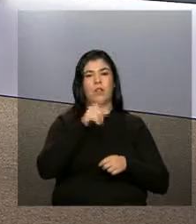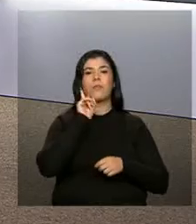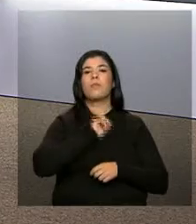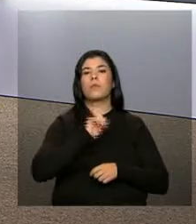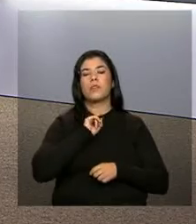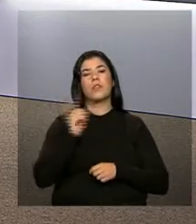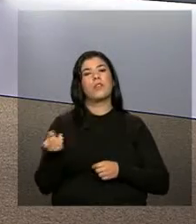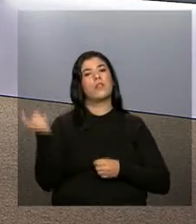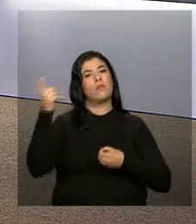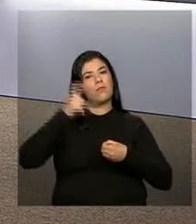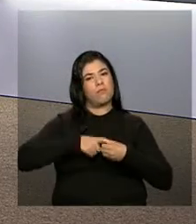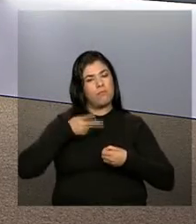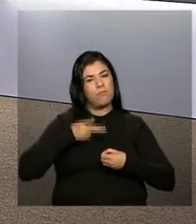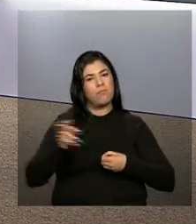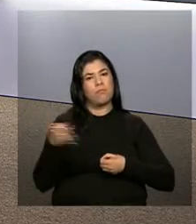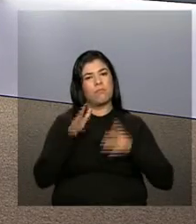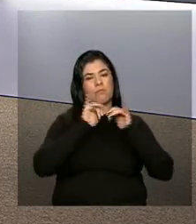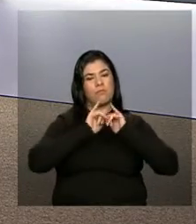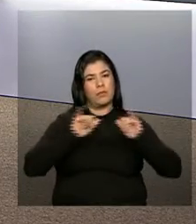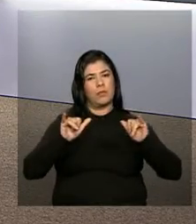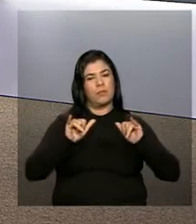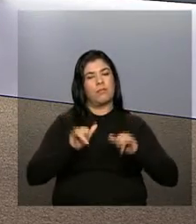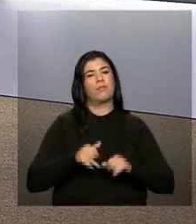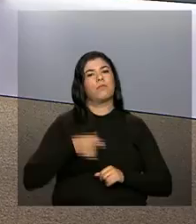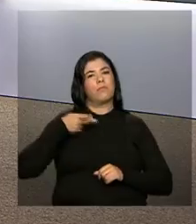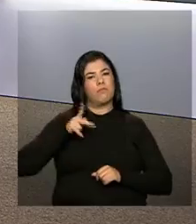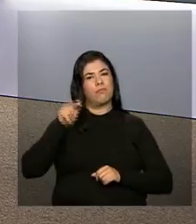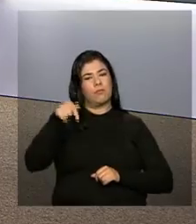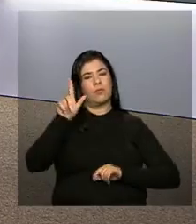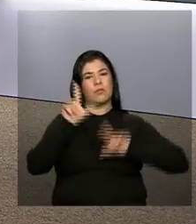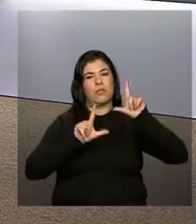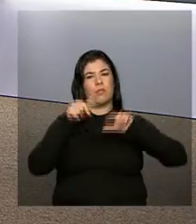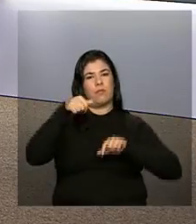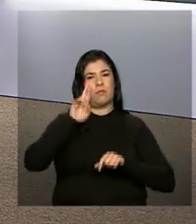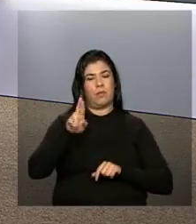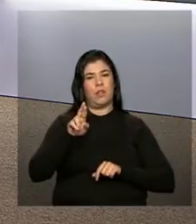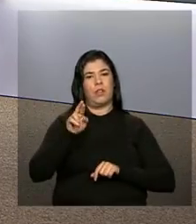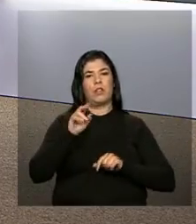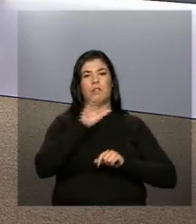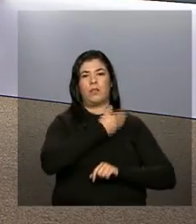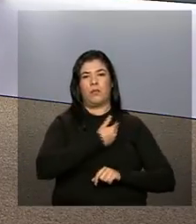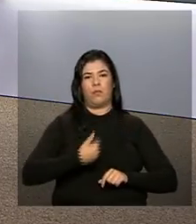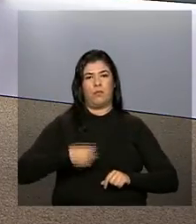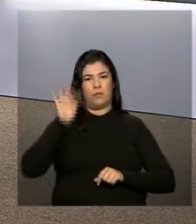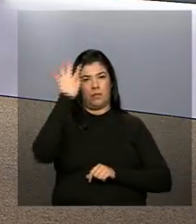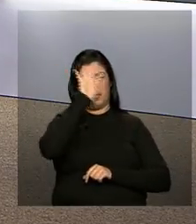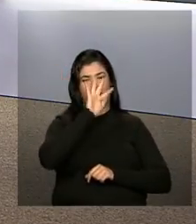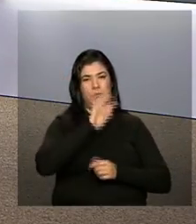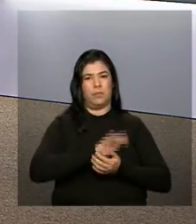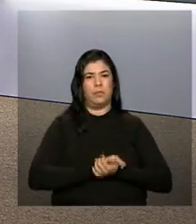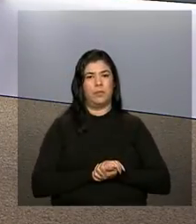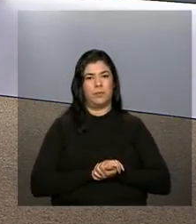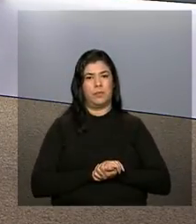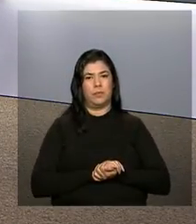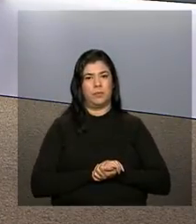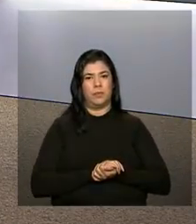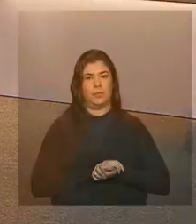E nós podemos voltar a qualquer momento com outras informações. Continue com a gente, NBR, a TV do Governo Federal.